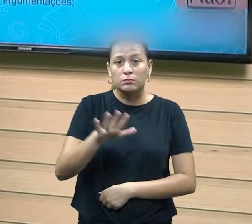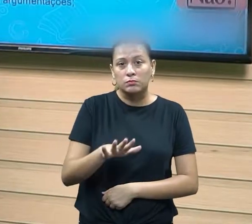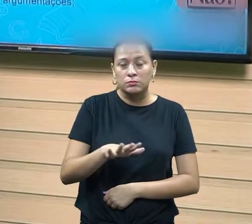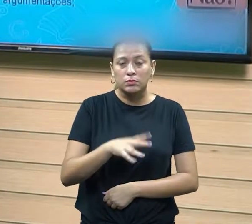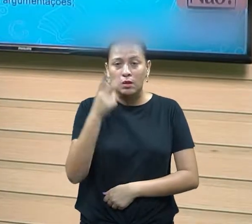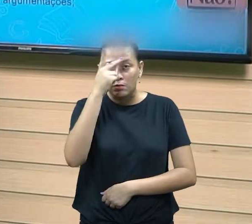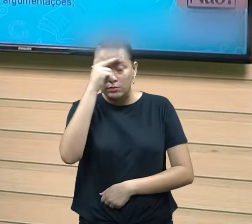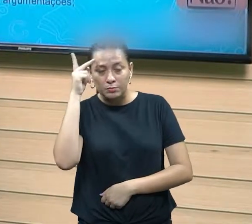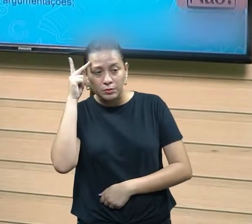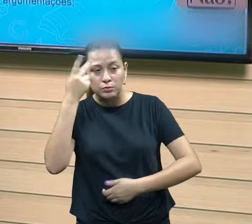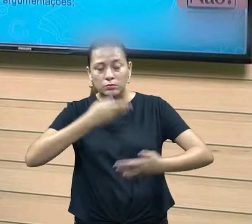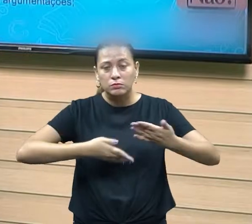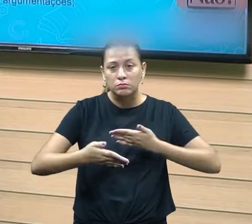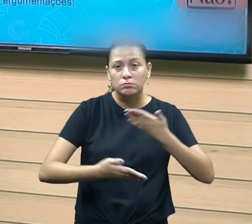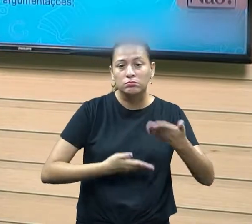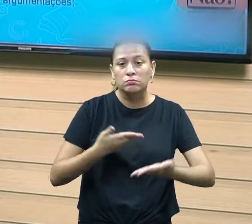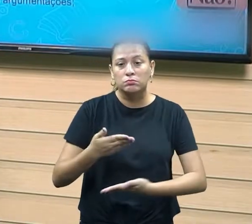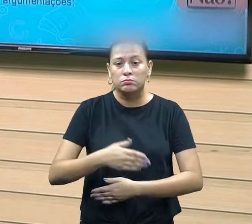vai envolver